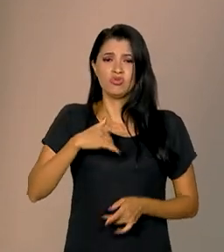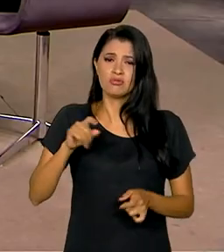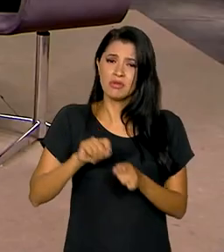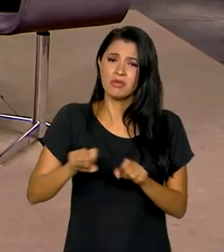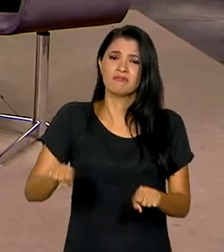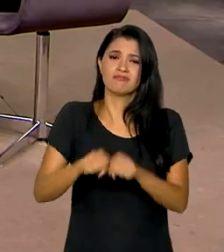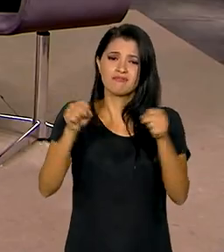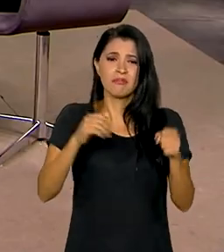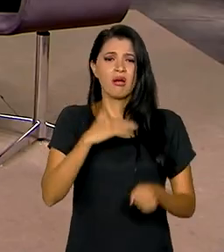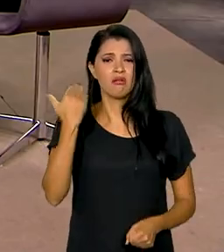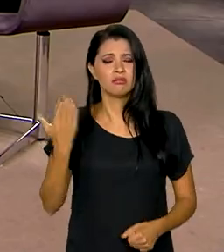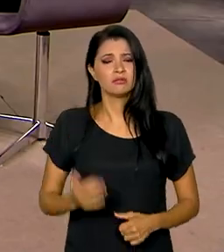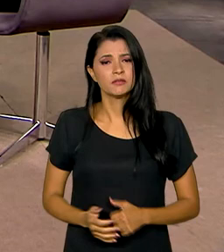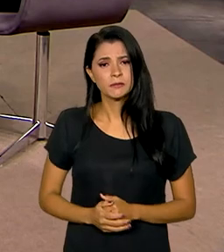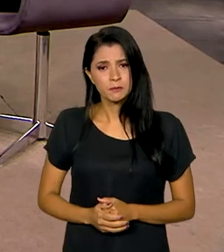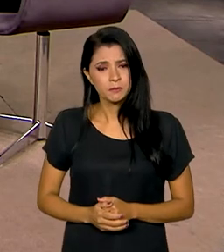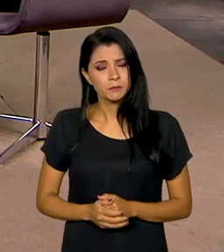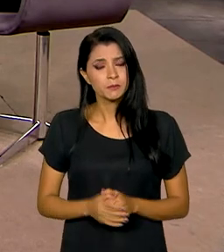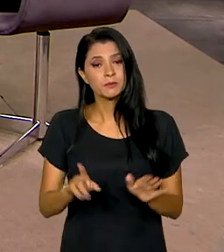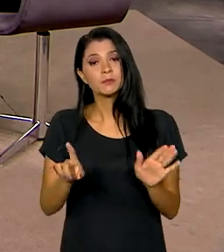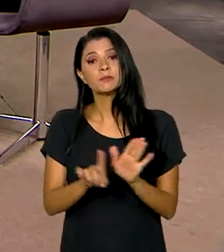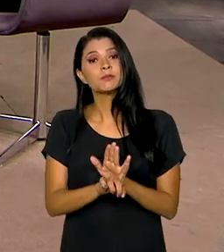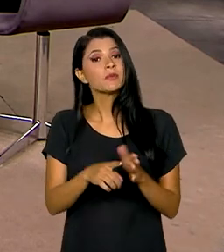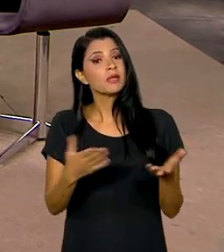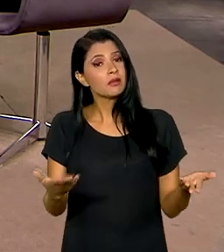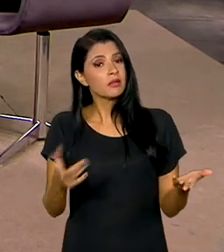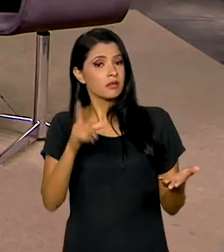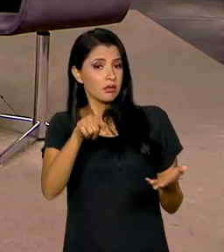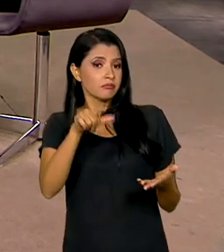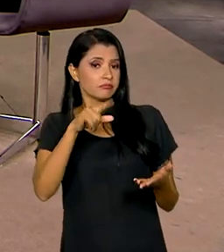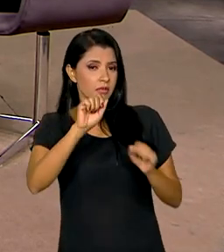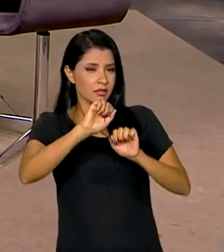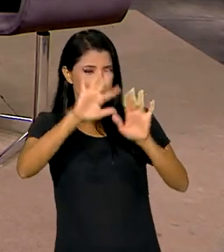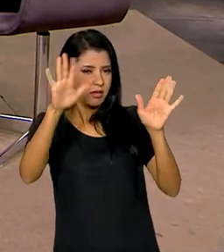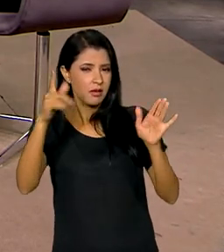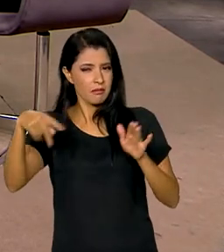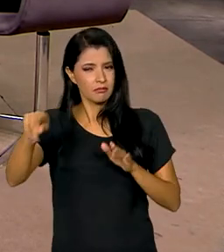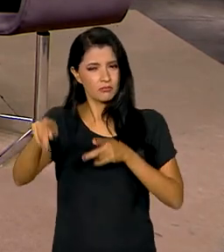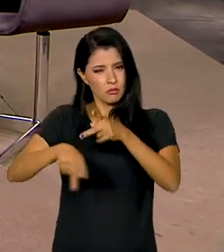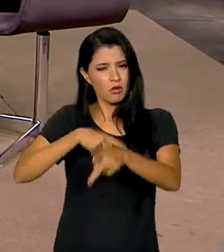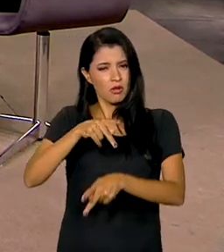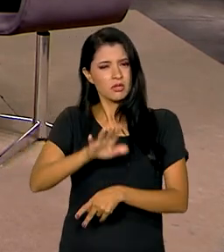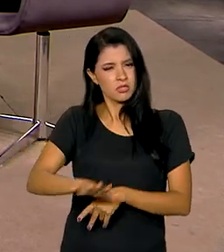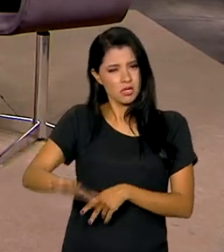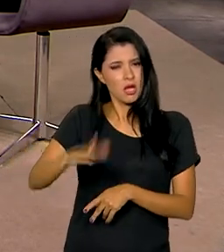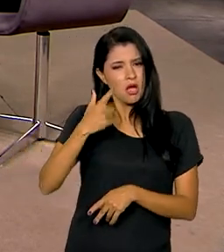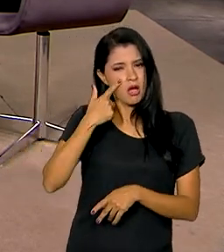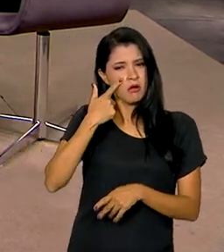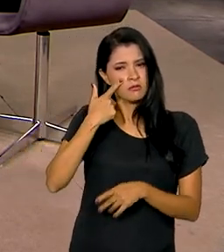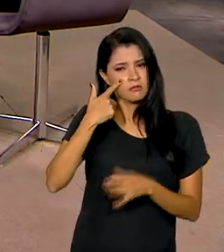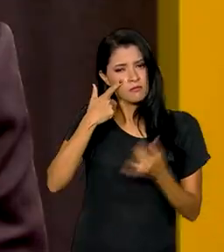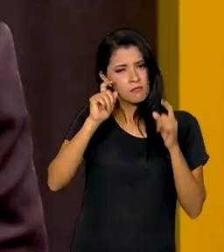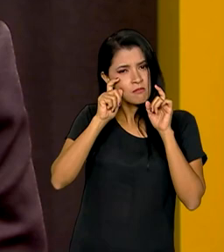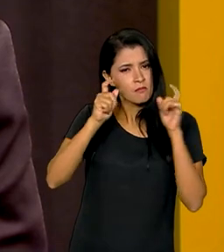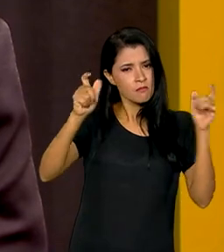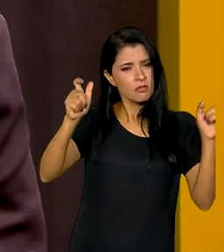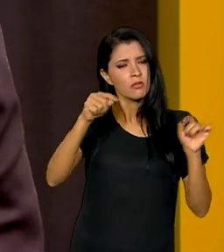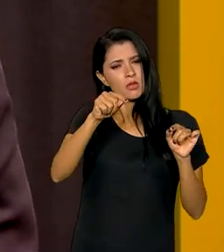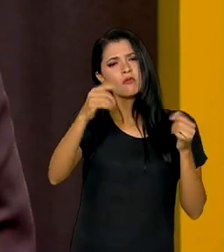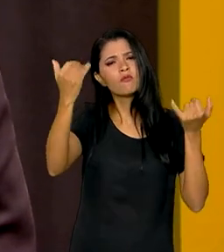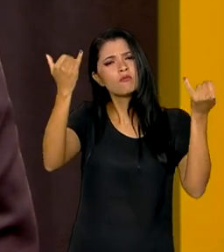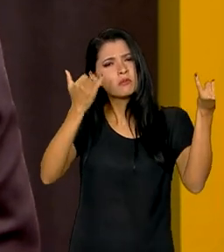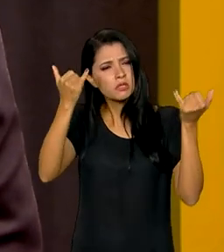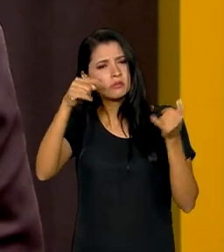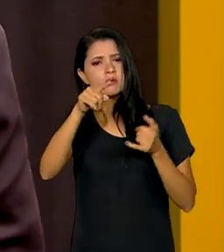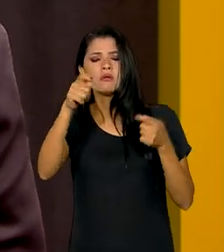Certo. Ministra, a título até de esclarecimento para a população, para a população ficar alerta a notícias